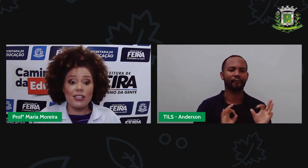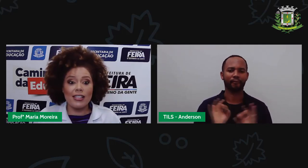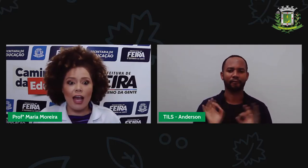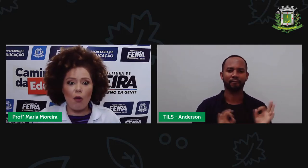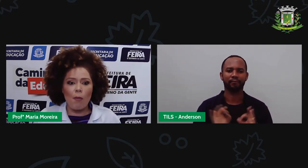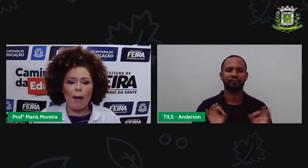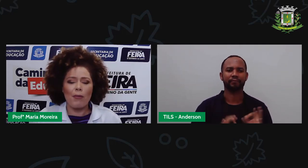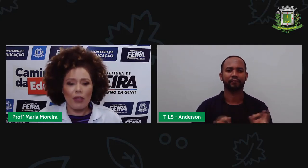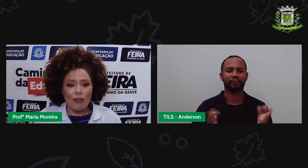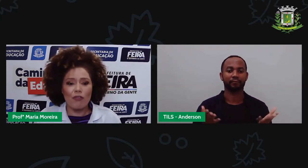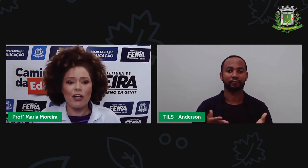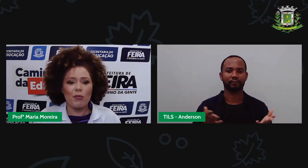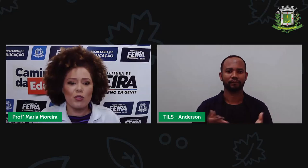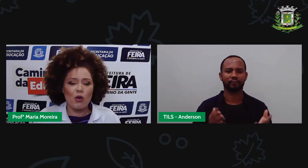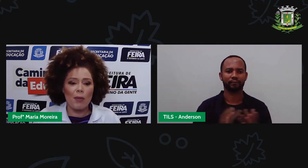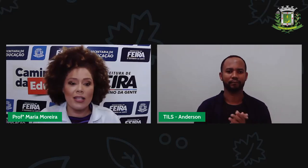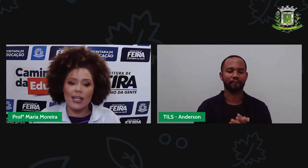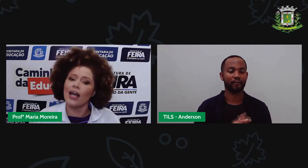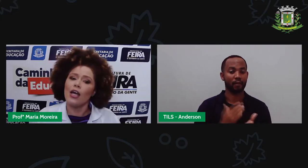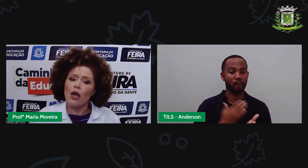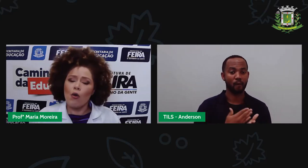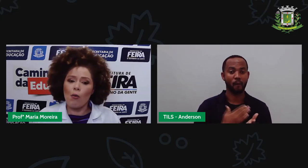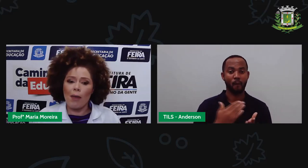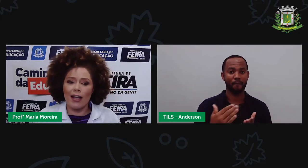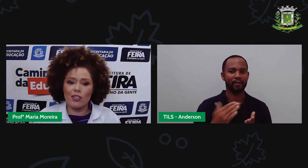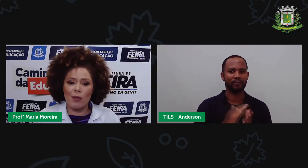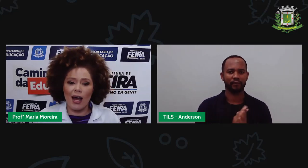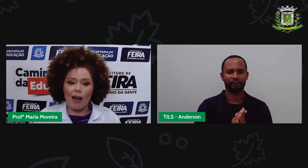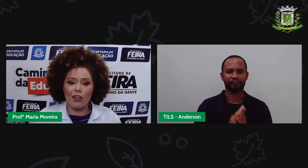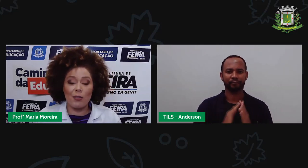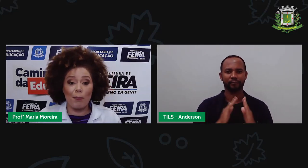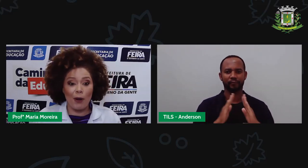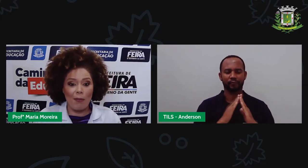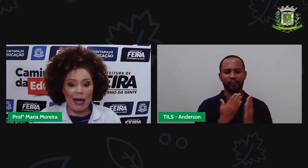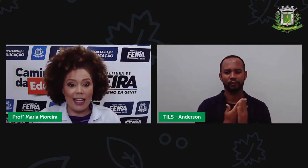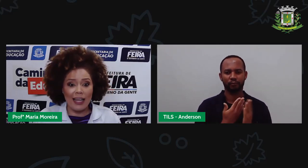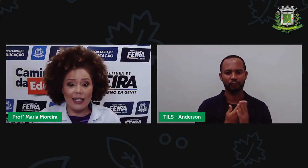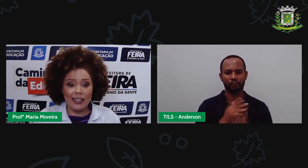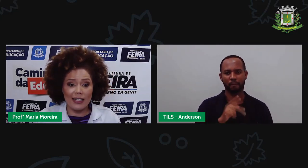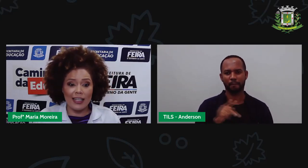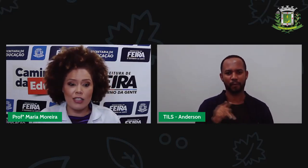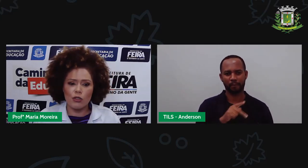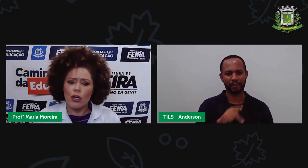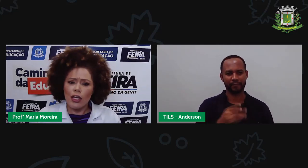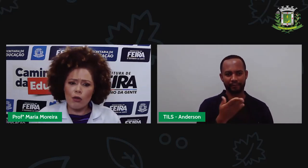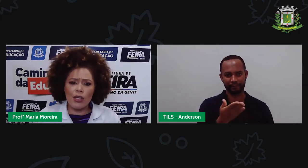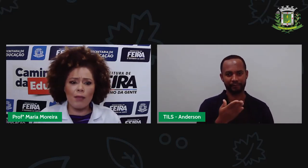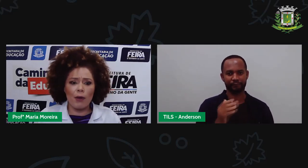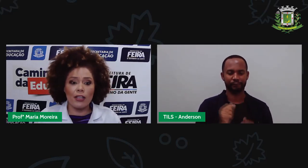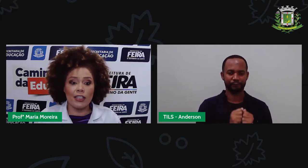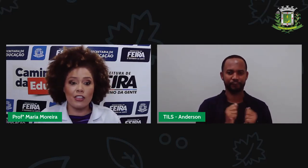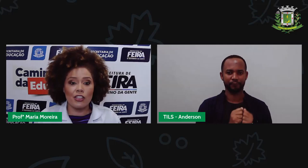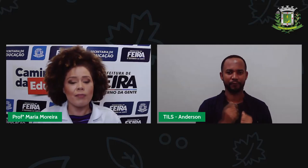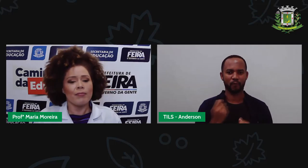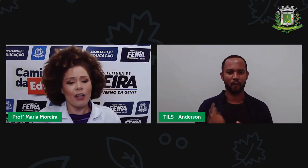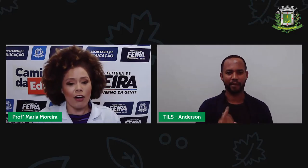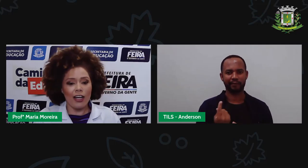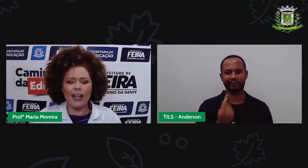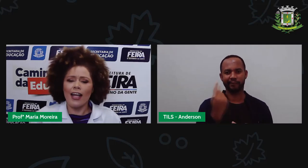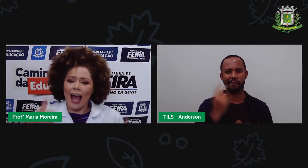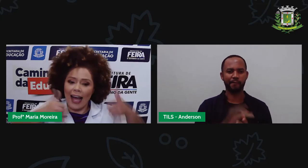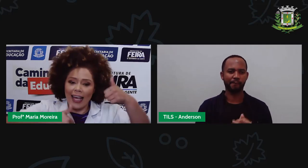momento de se arrumar. Porque vamos começar com mais uma aula de Provânia e Anderson. E o que é importante?